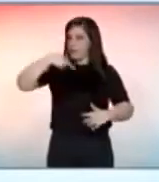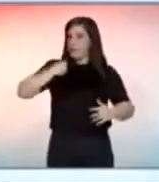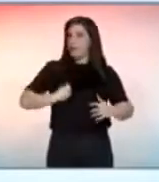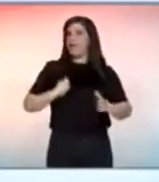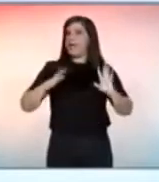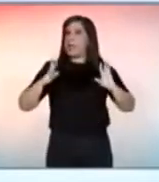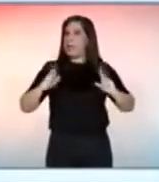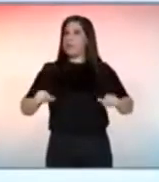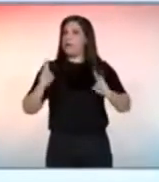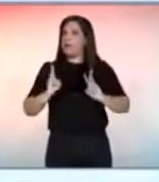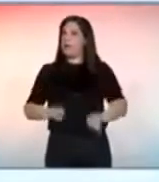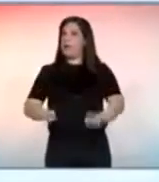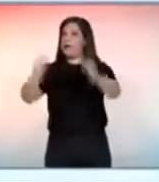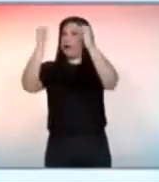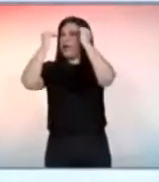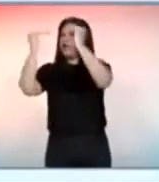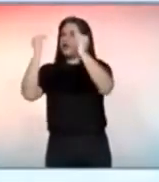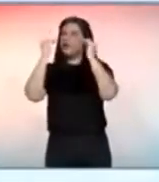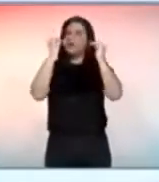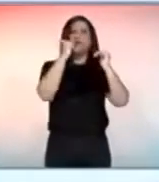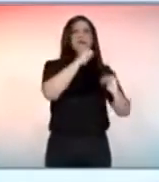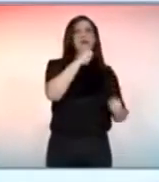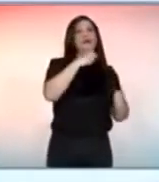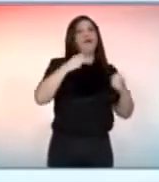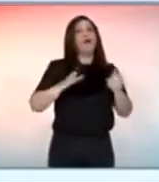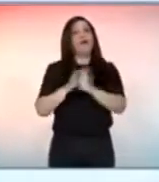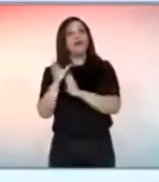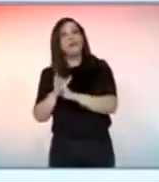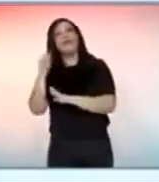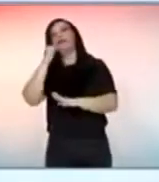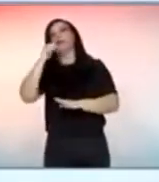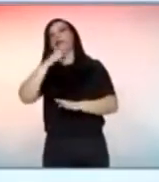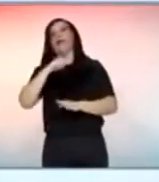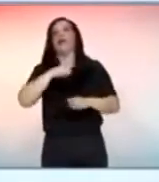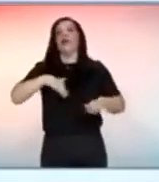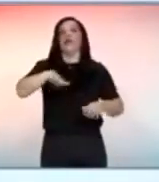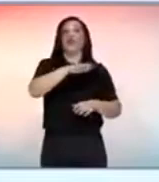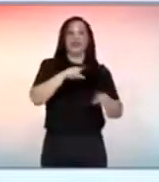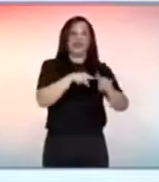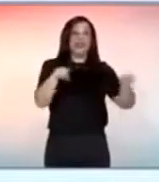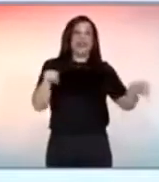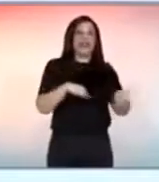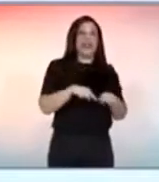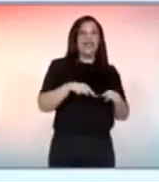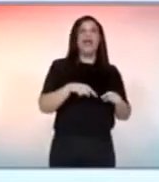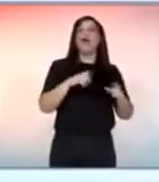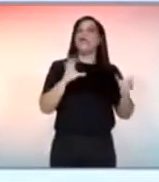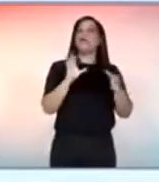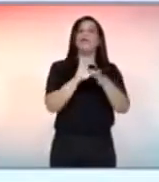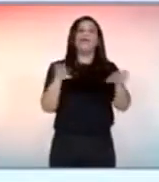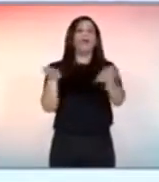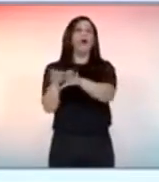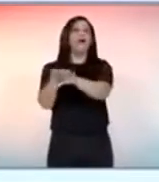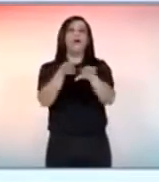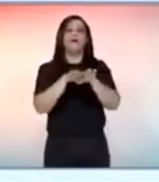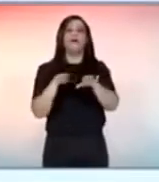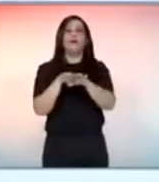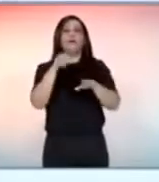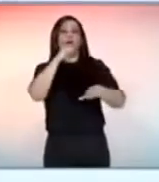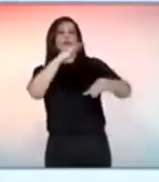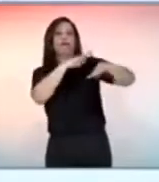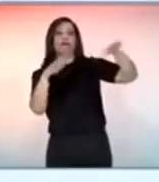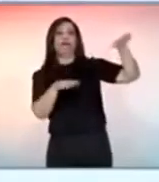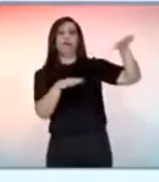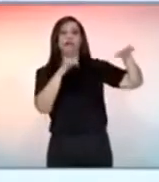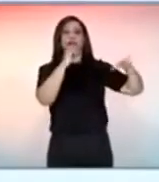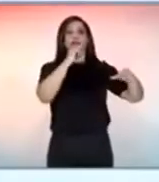A gente tem que ter conselho de mulheres funcionando, o nosso gabinete será paritário, o nosso secretariado será paritário, esse é o primeiro passo. Não tem porquê